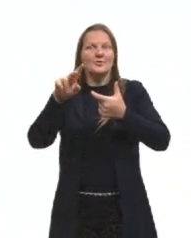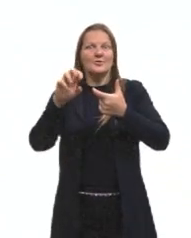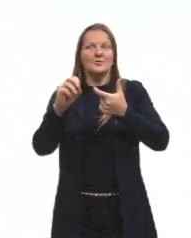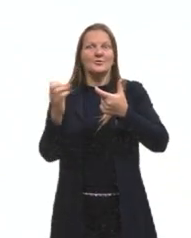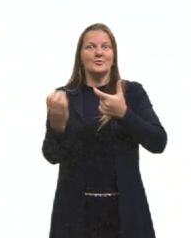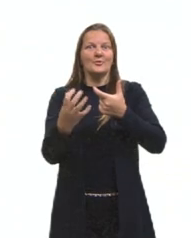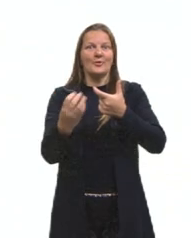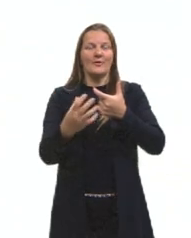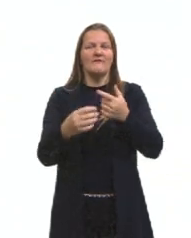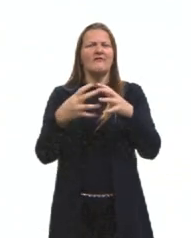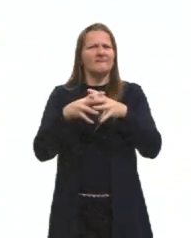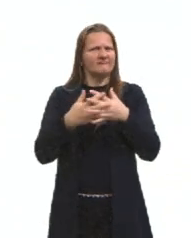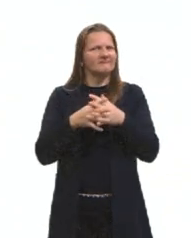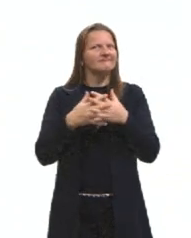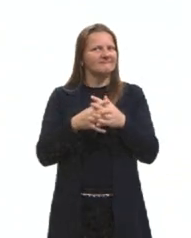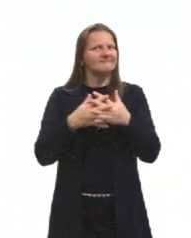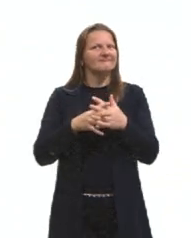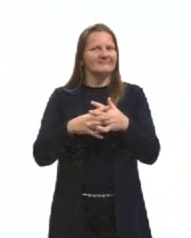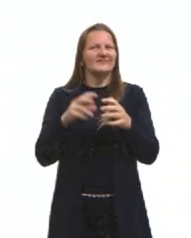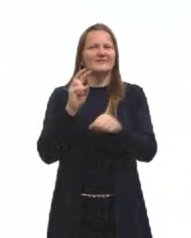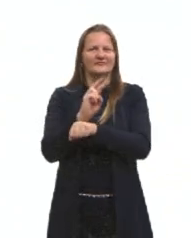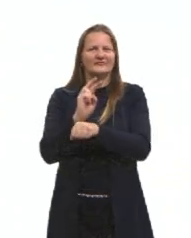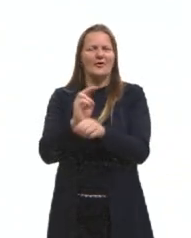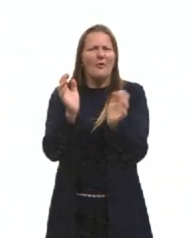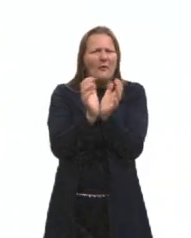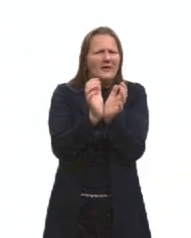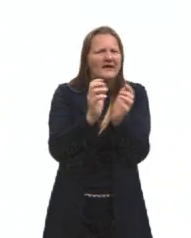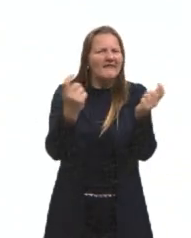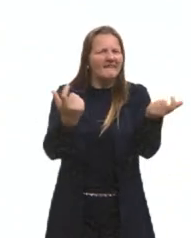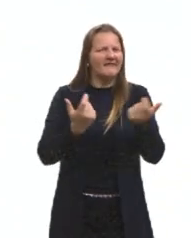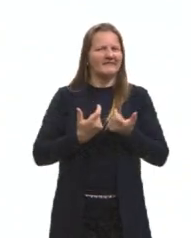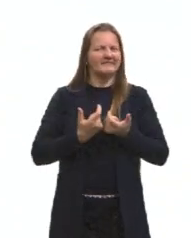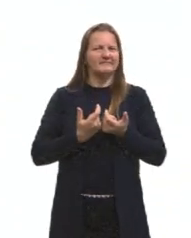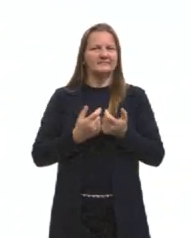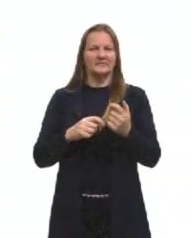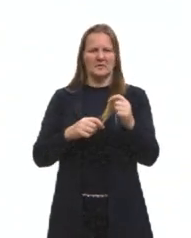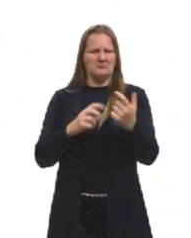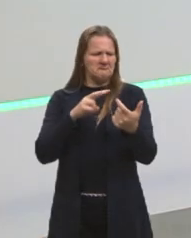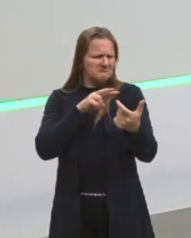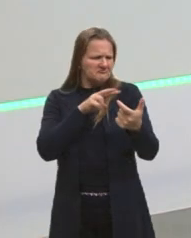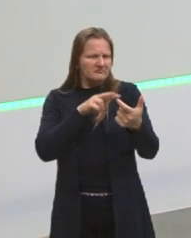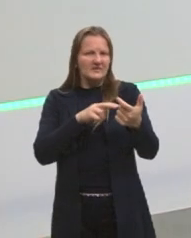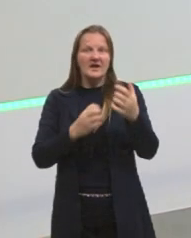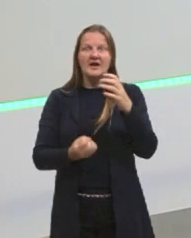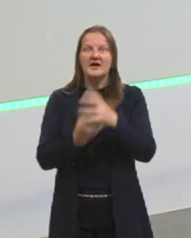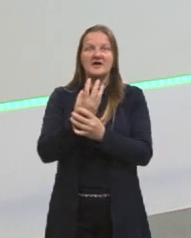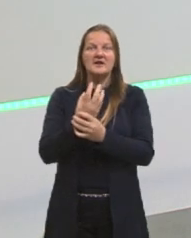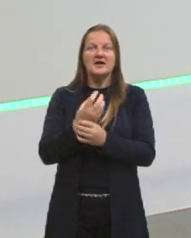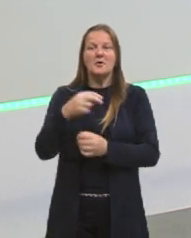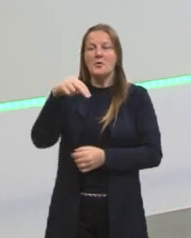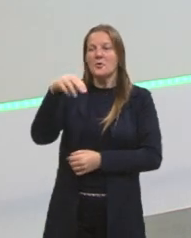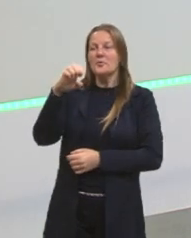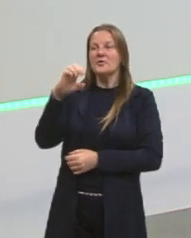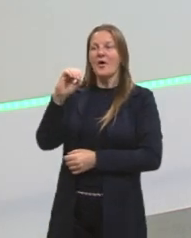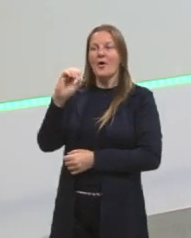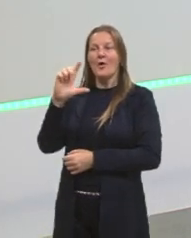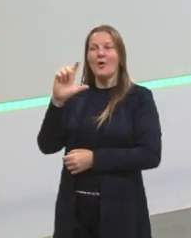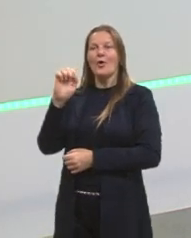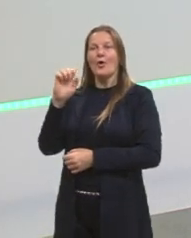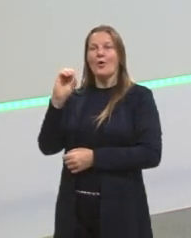confundem muito, eu já ouvi falar de colegas dizendo assim Ai, mas olha só, eu criei um neologismo. Não, tu